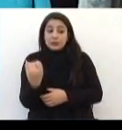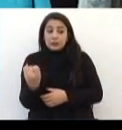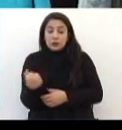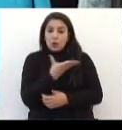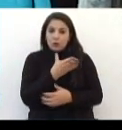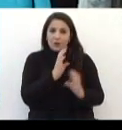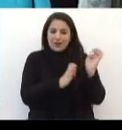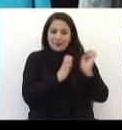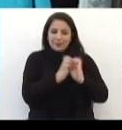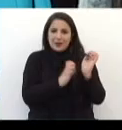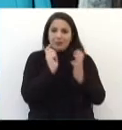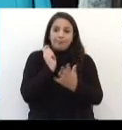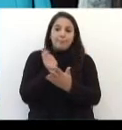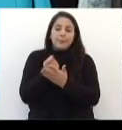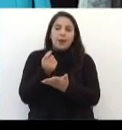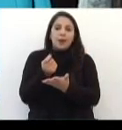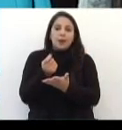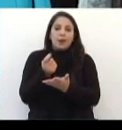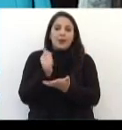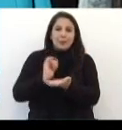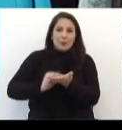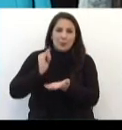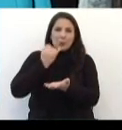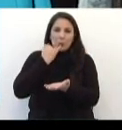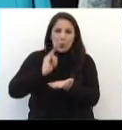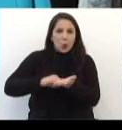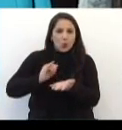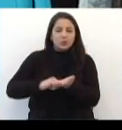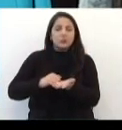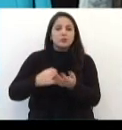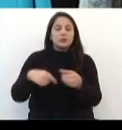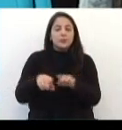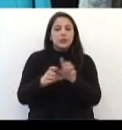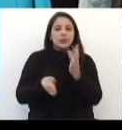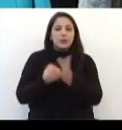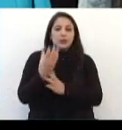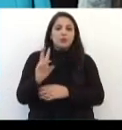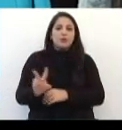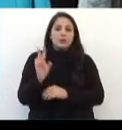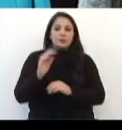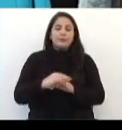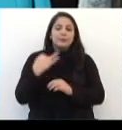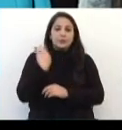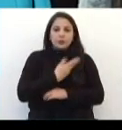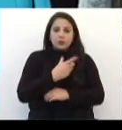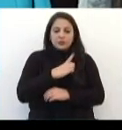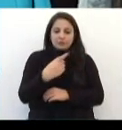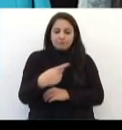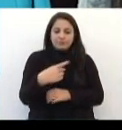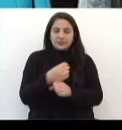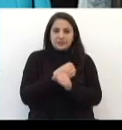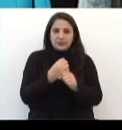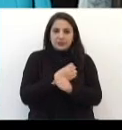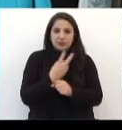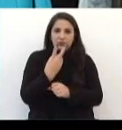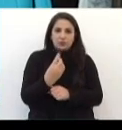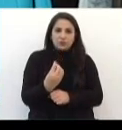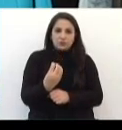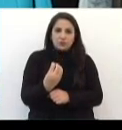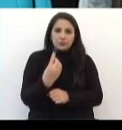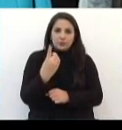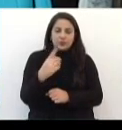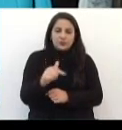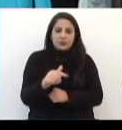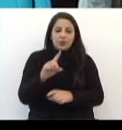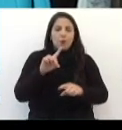empresas que vão começar a pagar novos tributos, enfim, e aí é gerado esse valor. Nós tivemos para esse ano de 2017